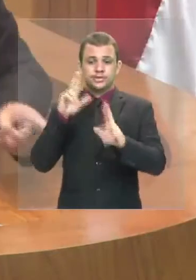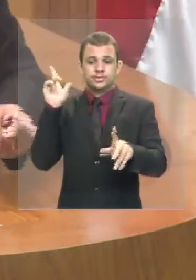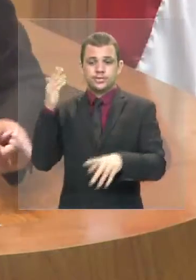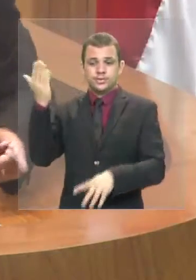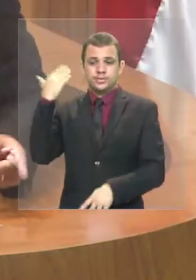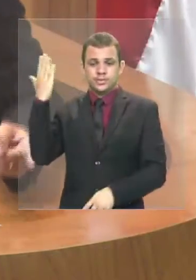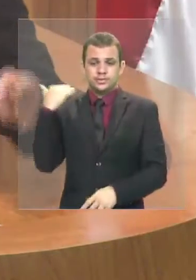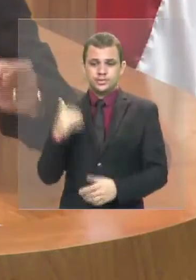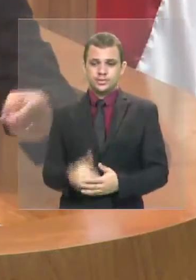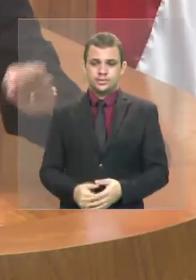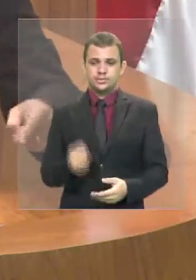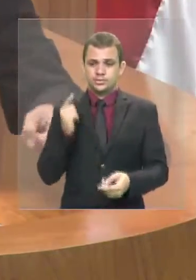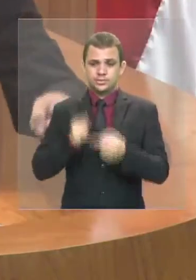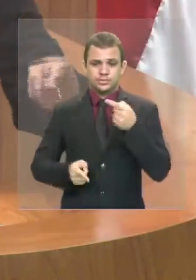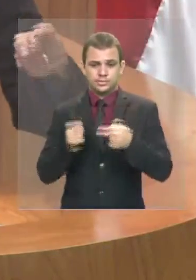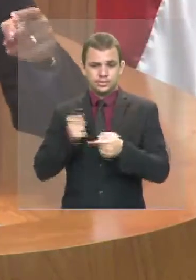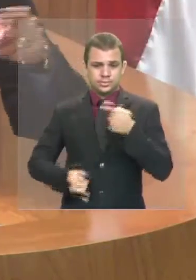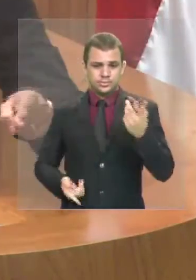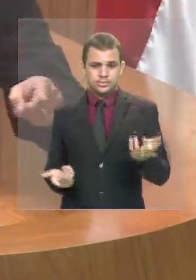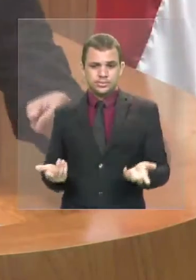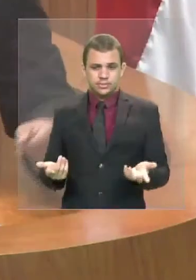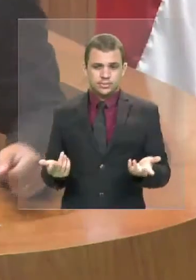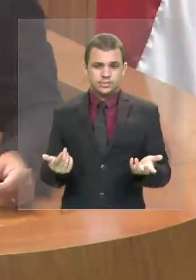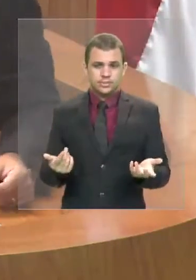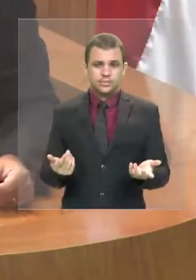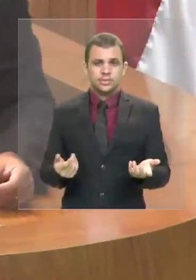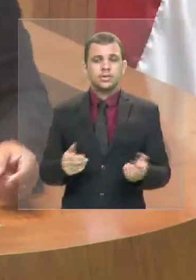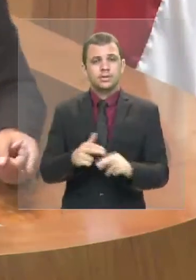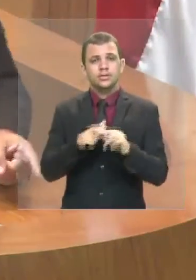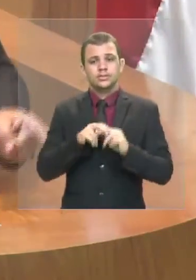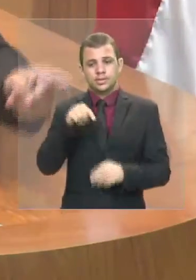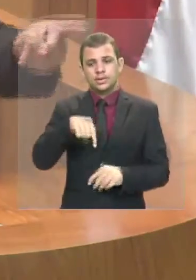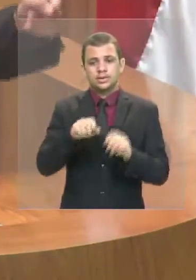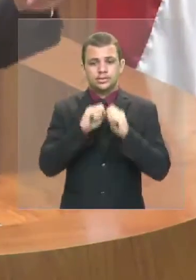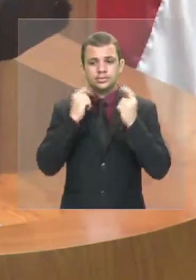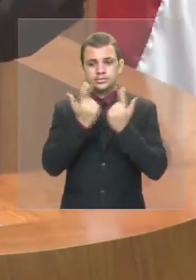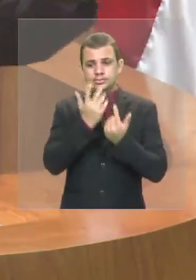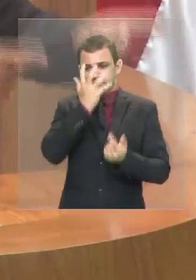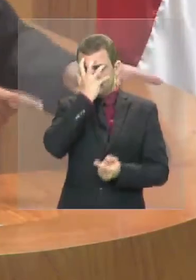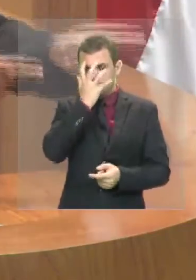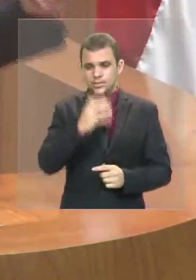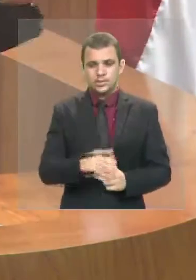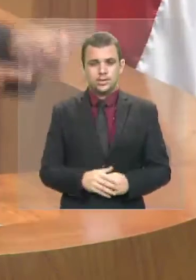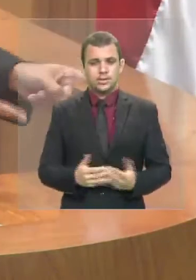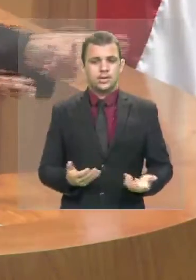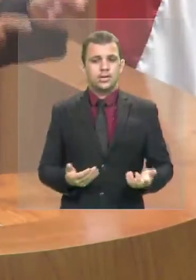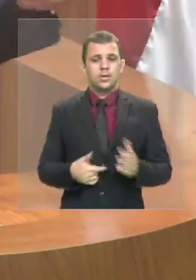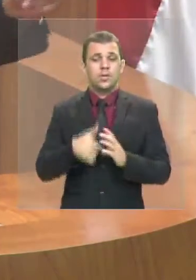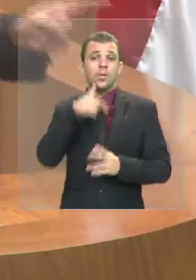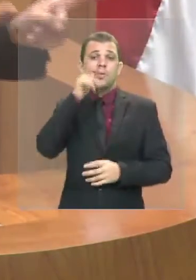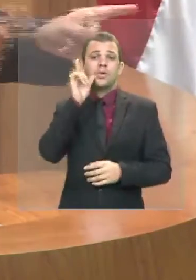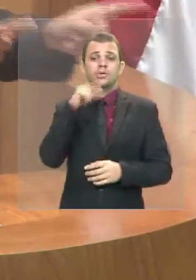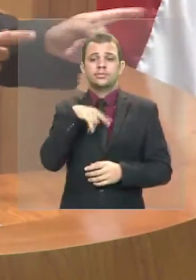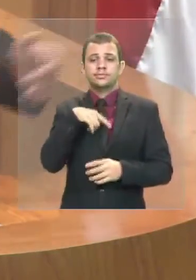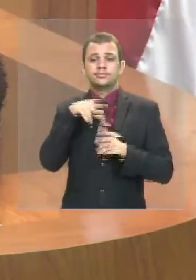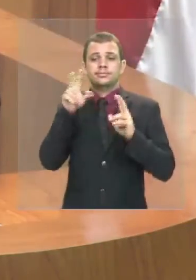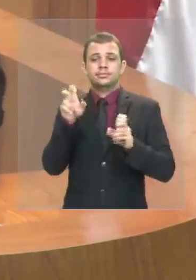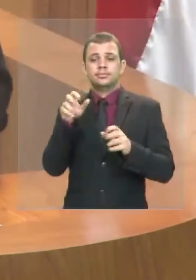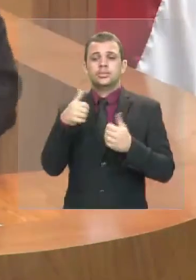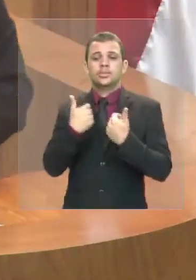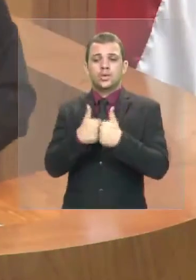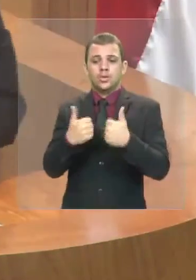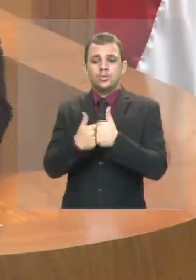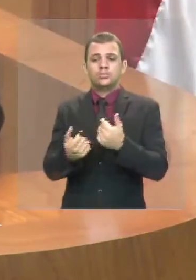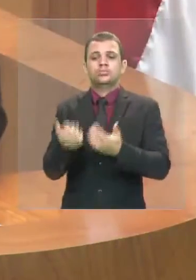essa incoerência é que acaba envergonhando essa casa. Ontem era uma coisa, era de um jeito quando tinha o ônibus sendo